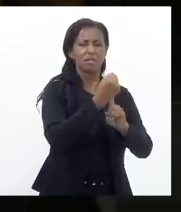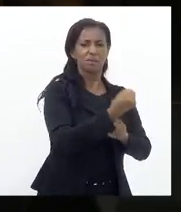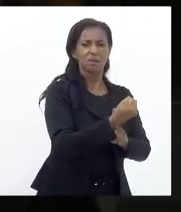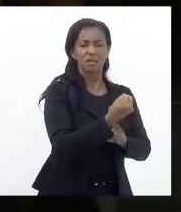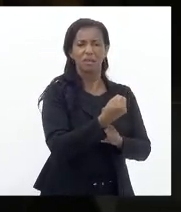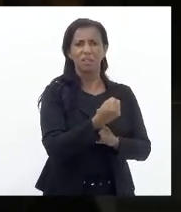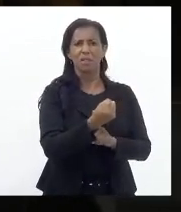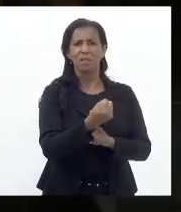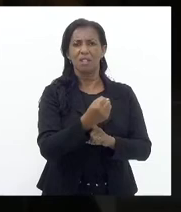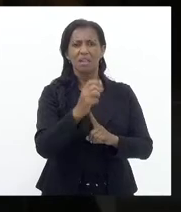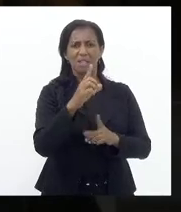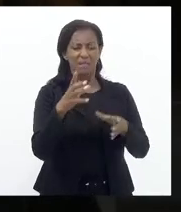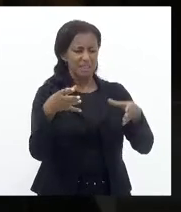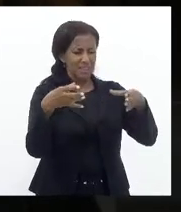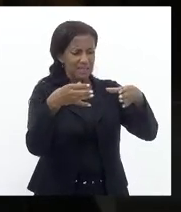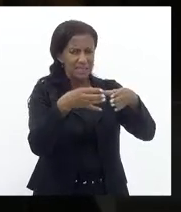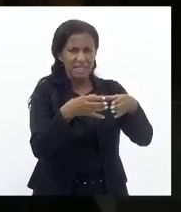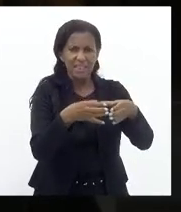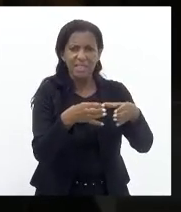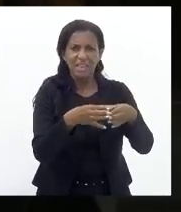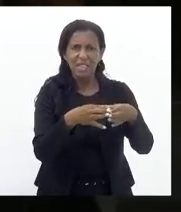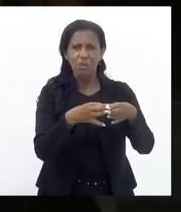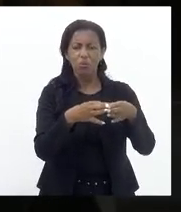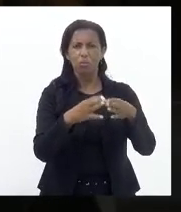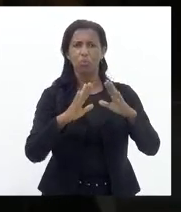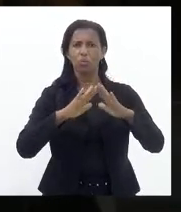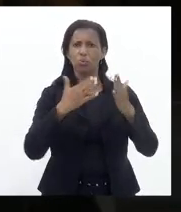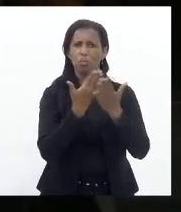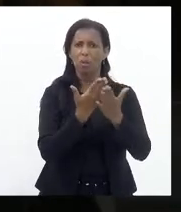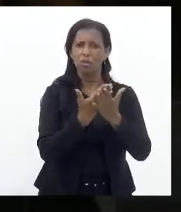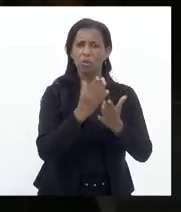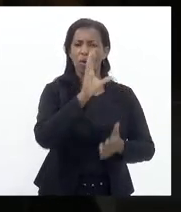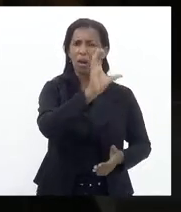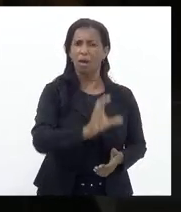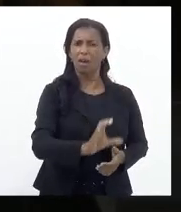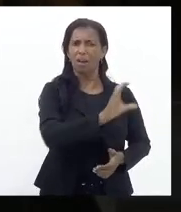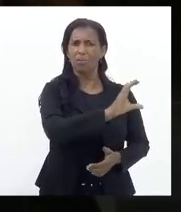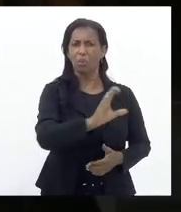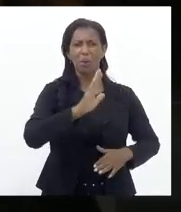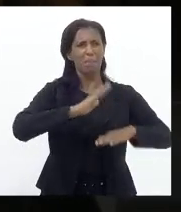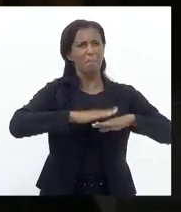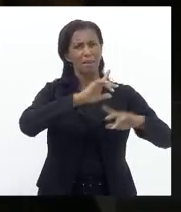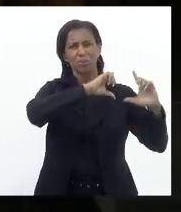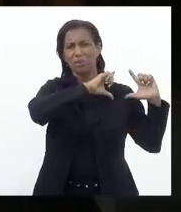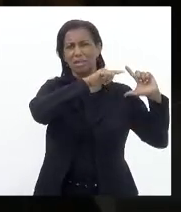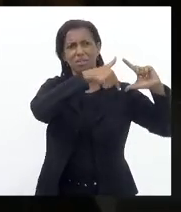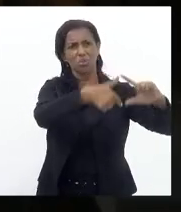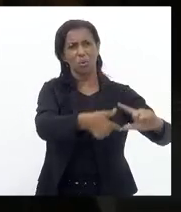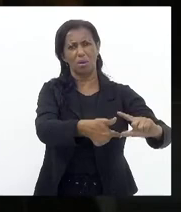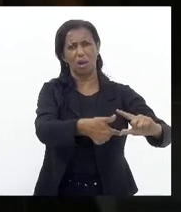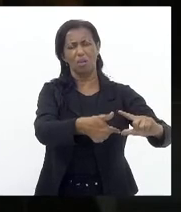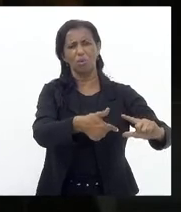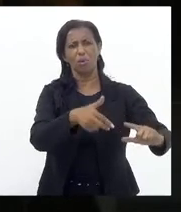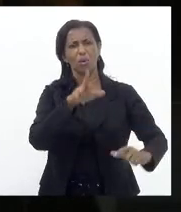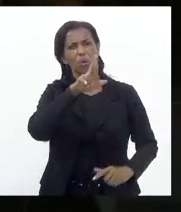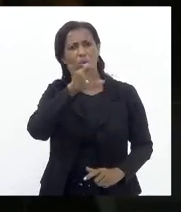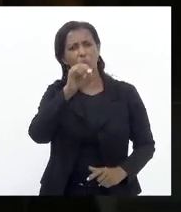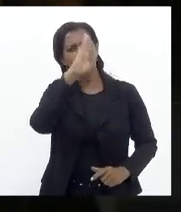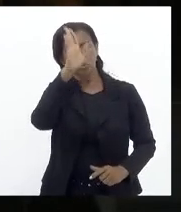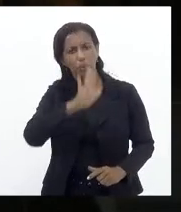instalaram No seio De um colégio católico Um dos mais Tradicionais Do Rio de Janeiro E do Brasil